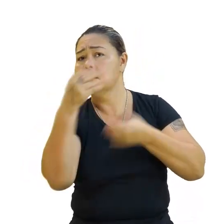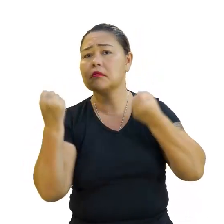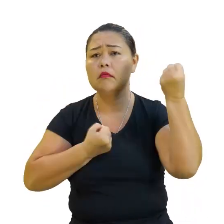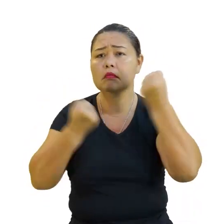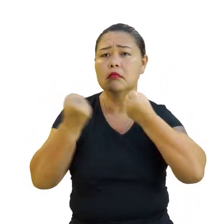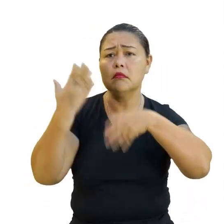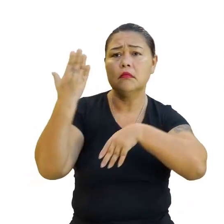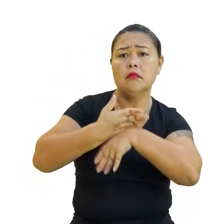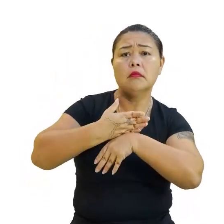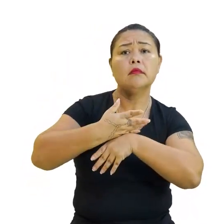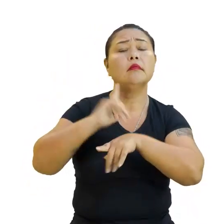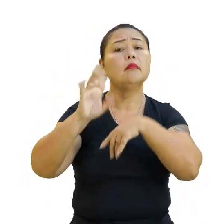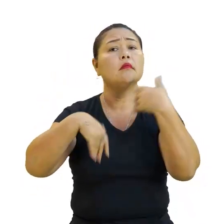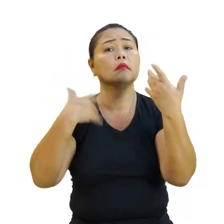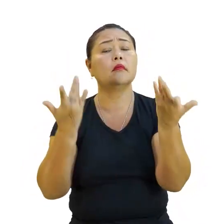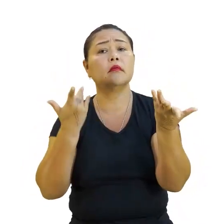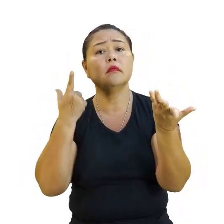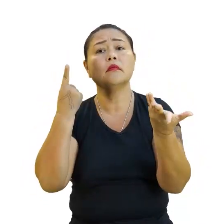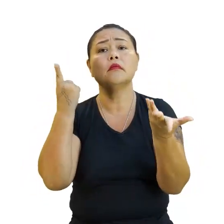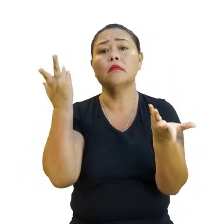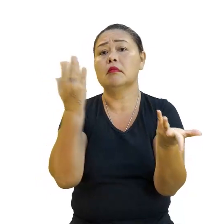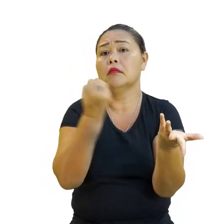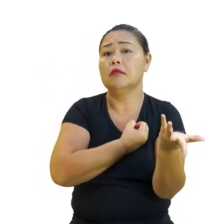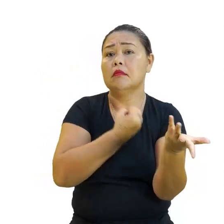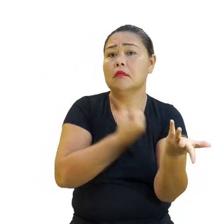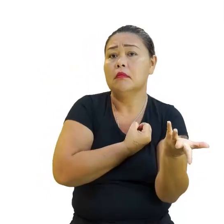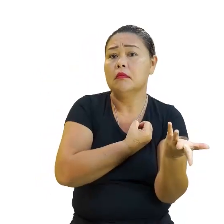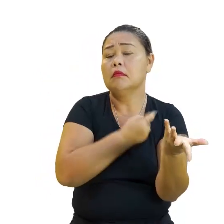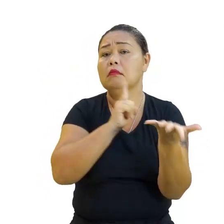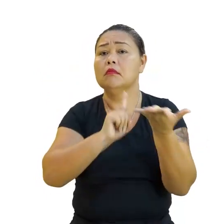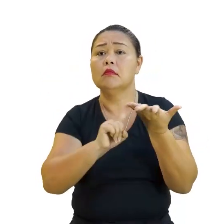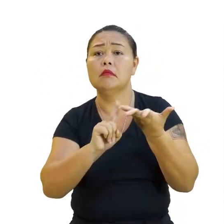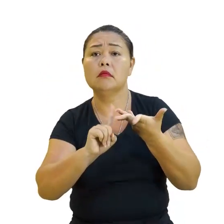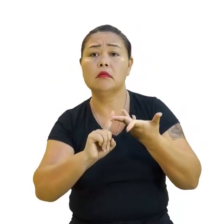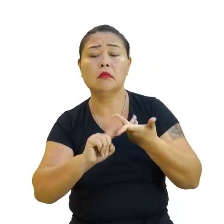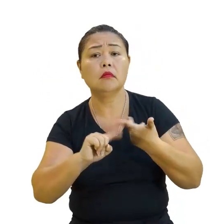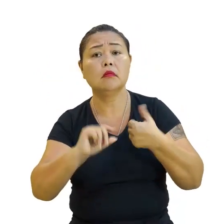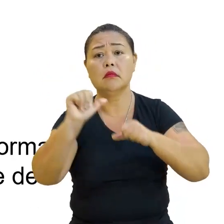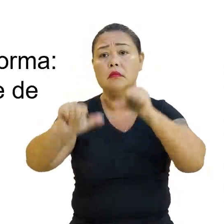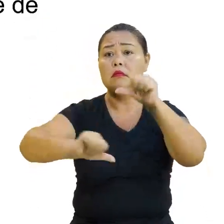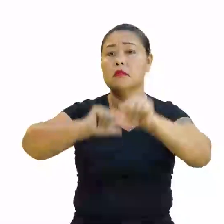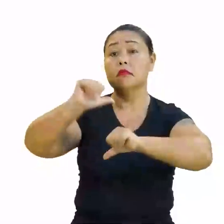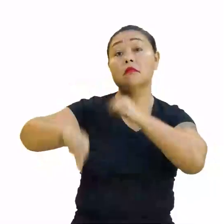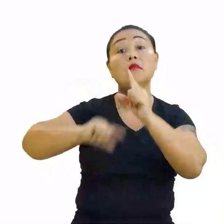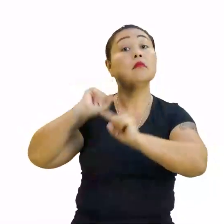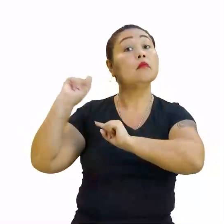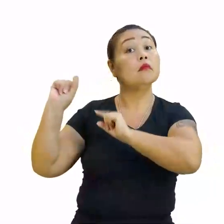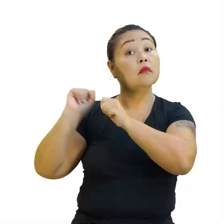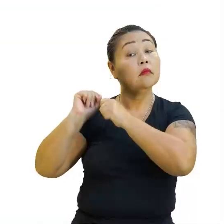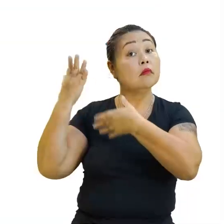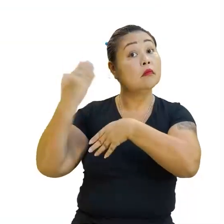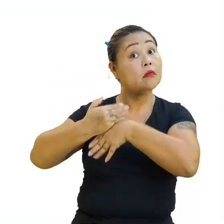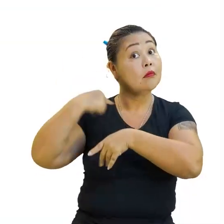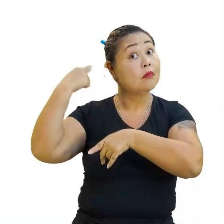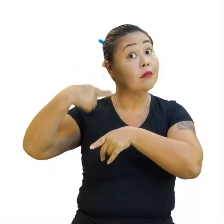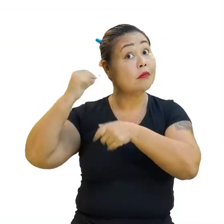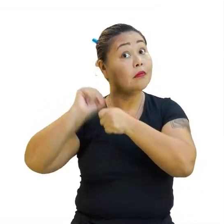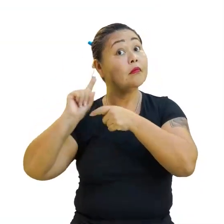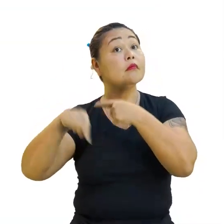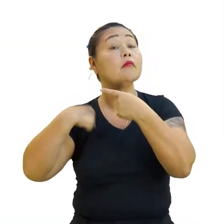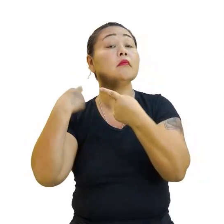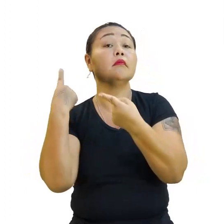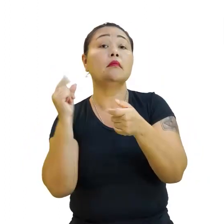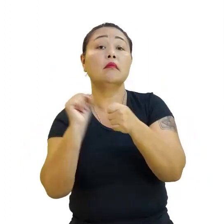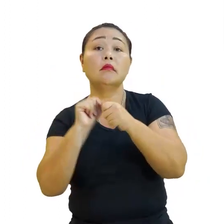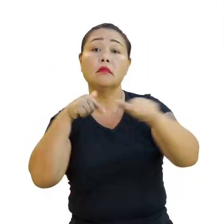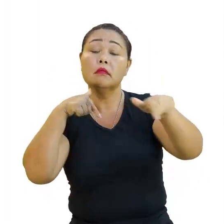bandeirada, valor fixo, valor variável. Vamos ver, se ele é maluco, o que ele fez? Olha só, um taxista maluco